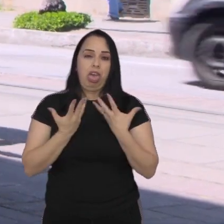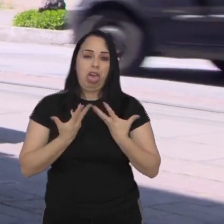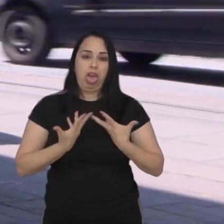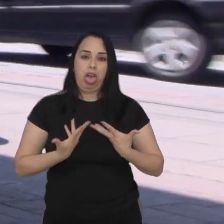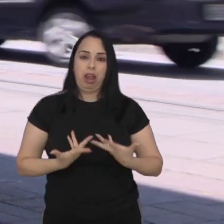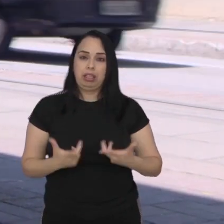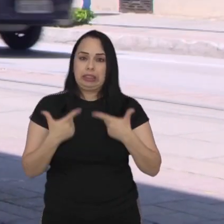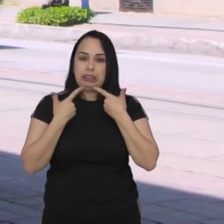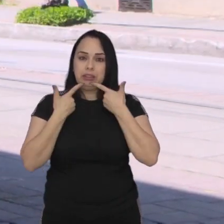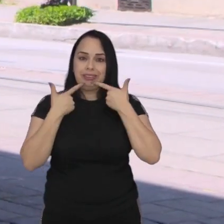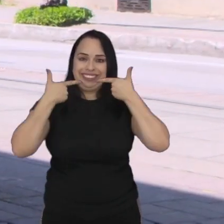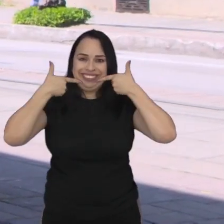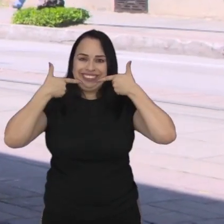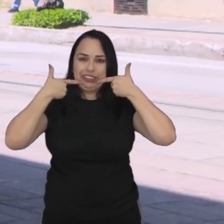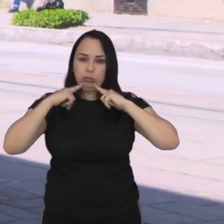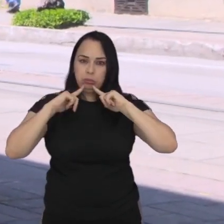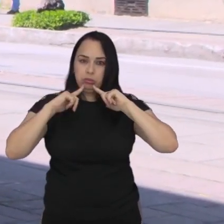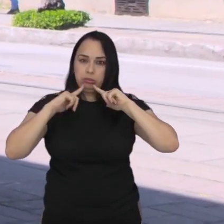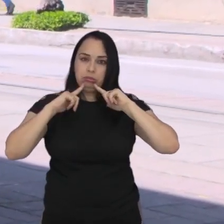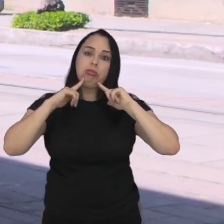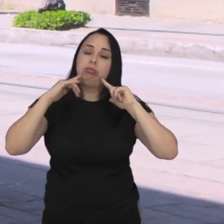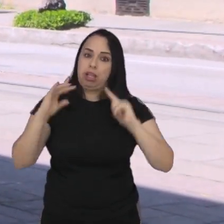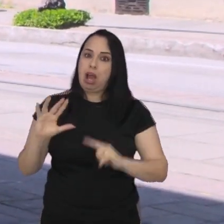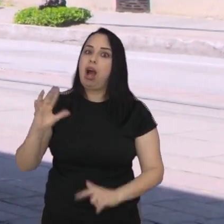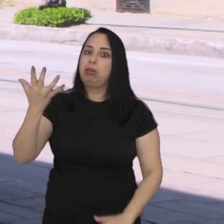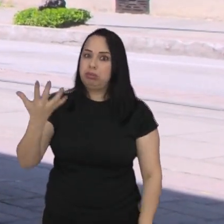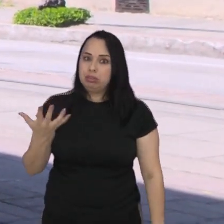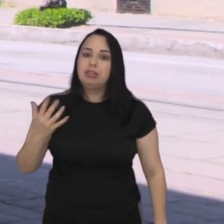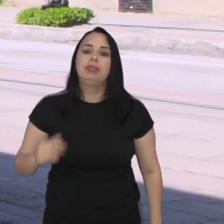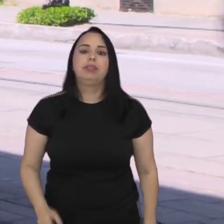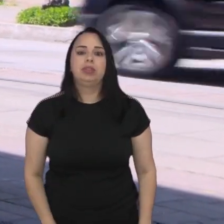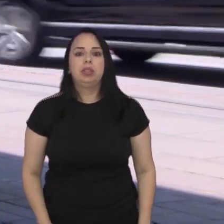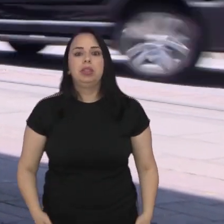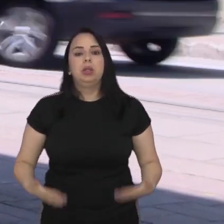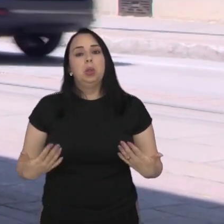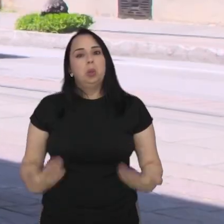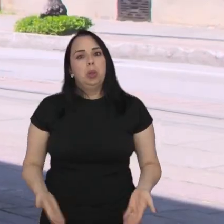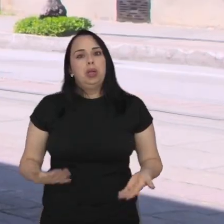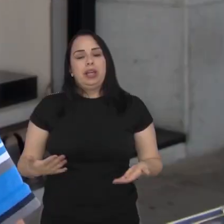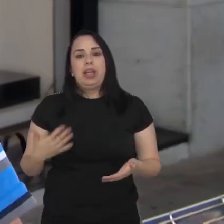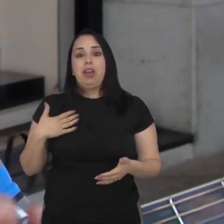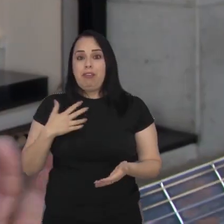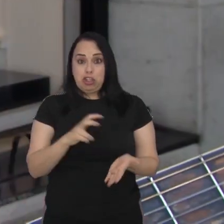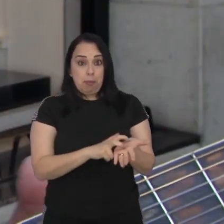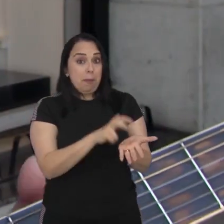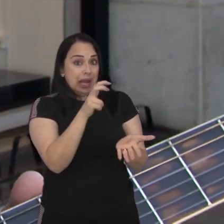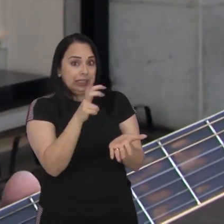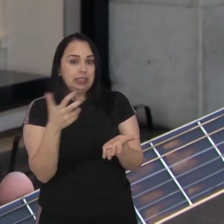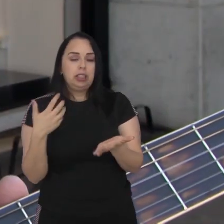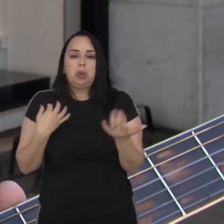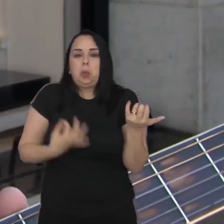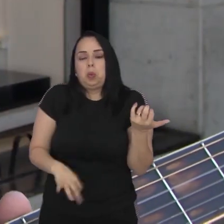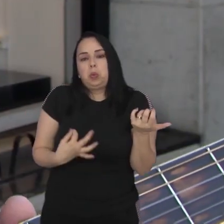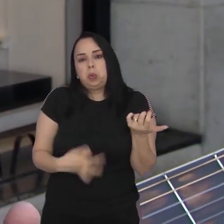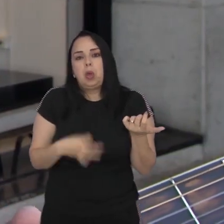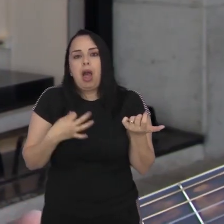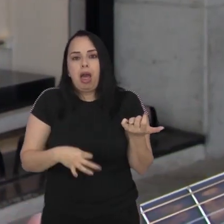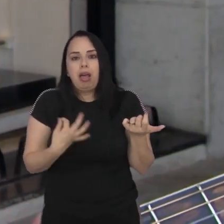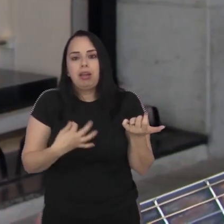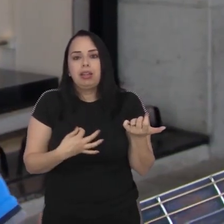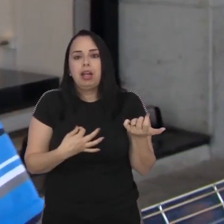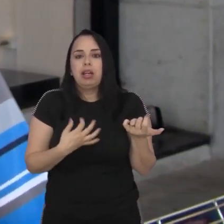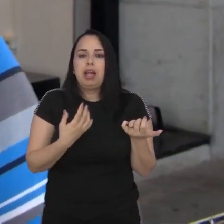não há disposição e alegria que escapem dos efeitos deste clima quente Aí eu prefiro vir mais cedo